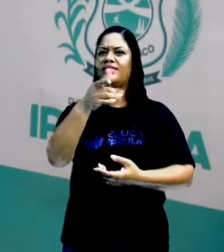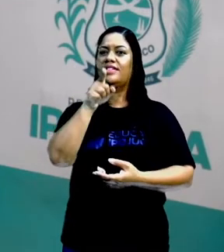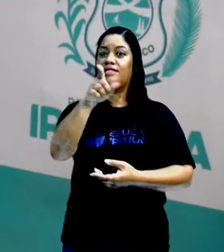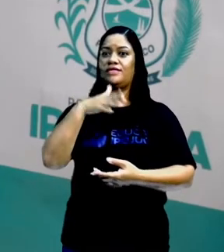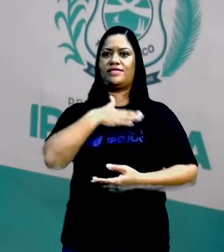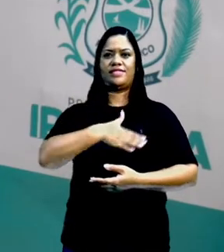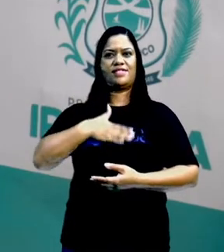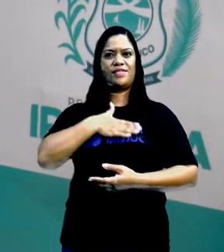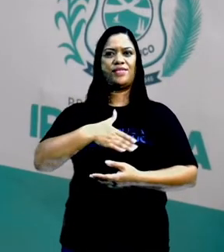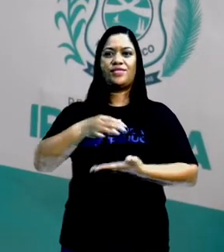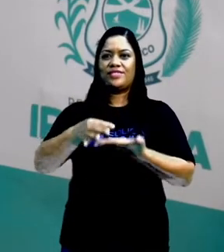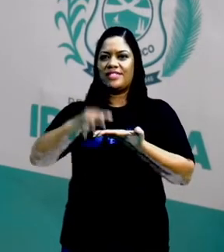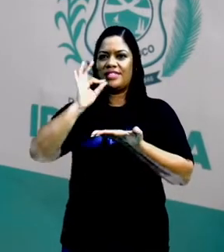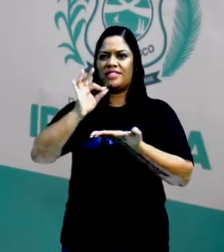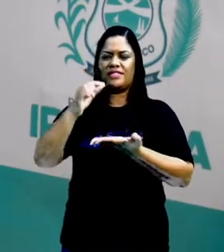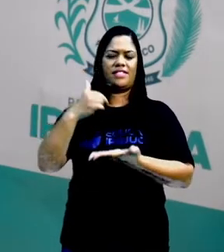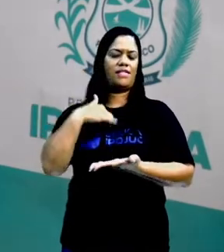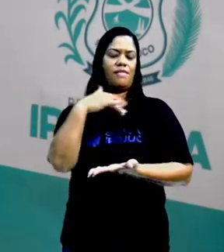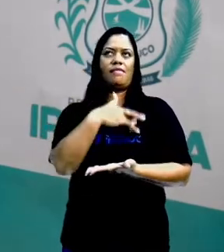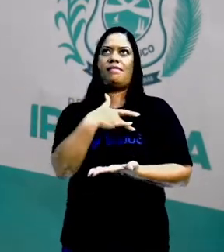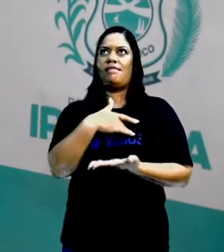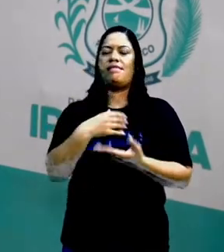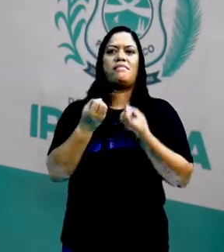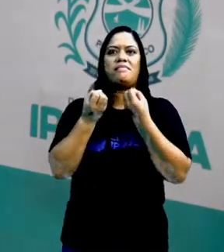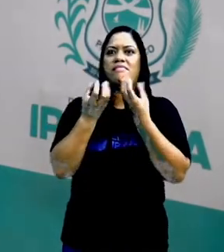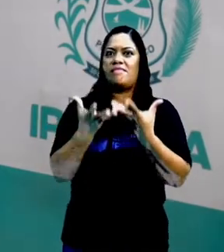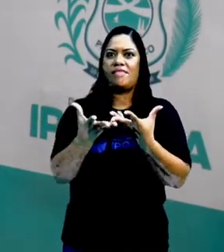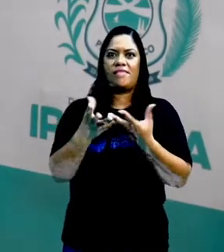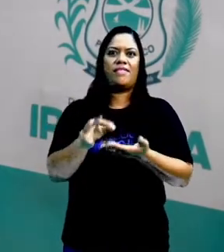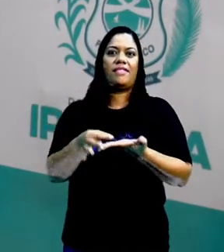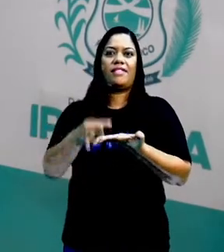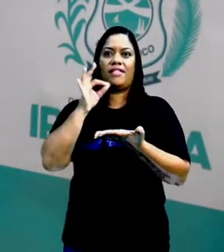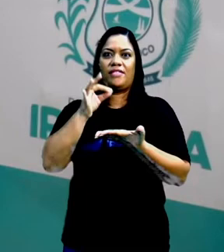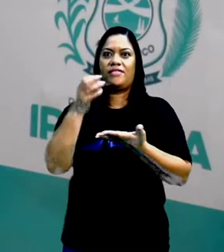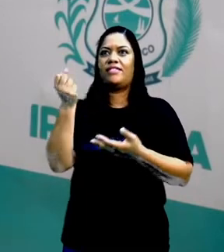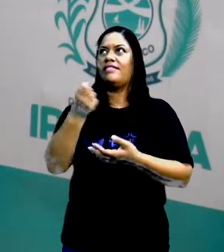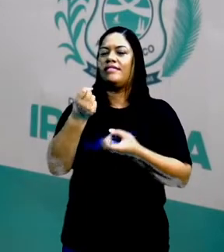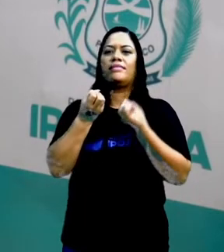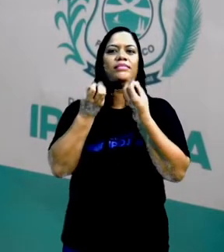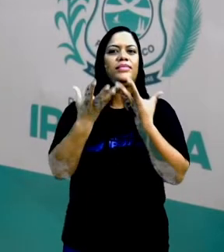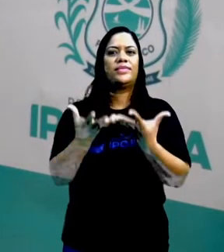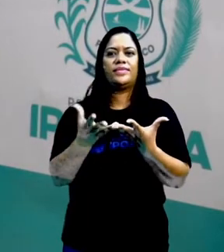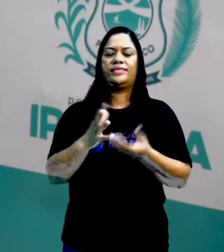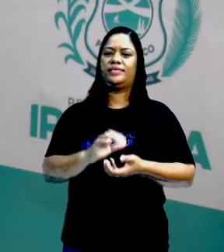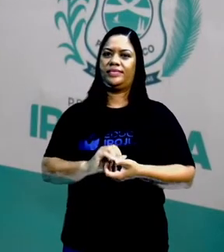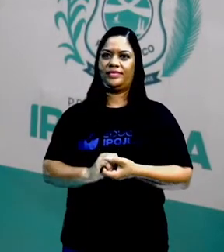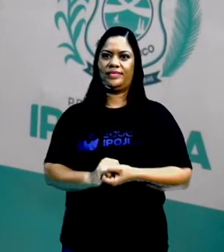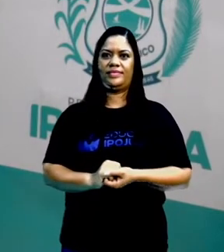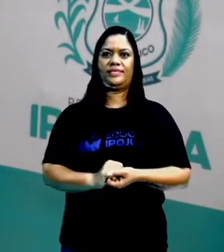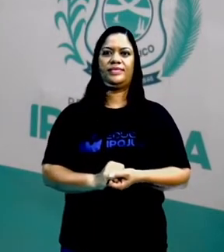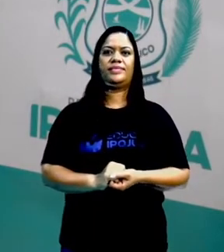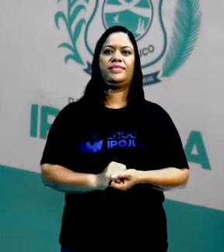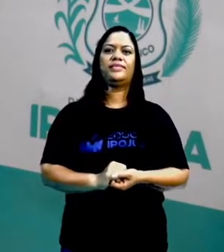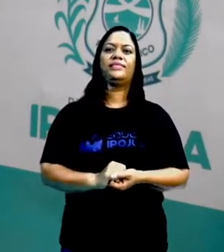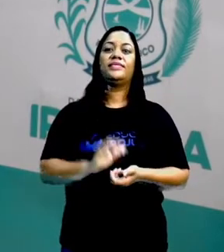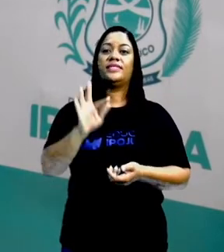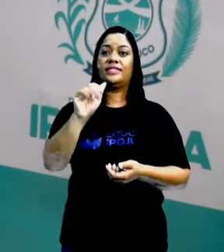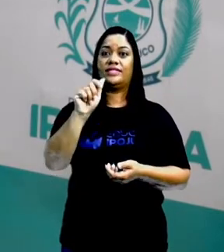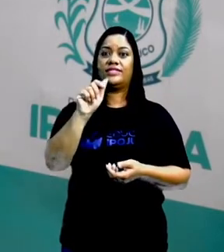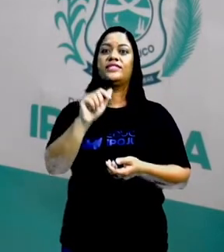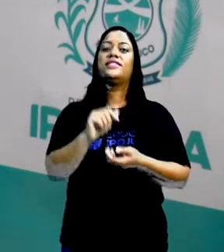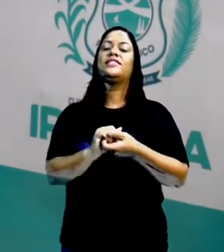gosta de café? Eu adoro café, gente. Um café com leite, ai que delícia. Então, Fábio Sexuji,